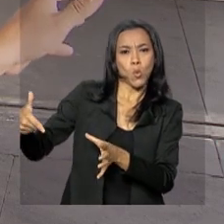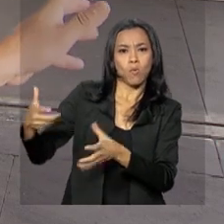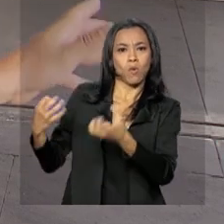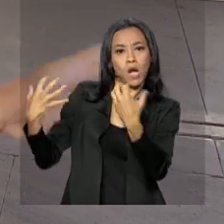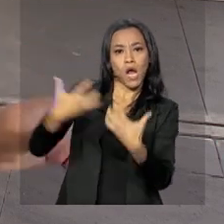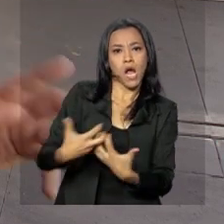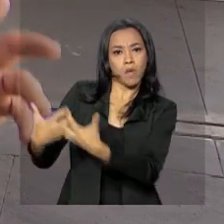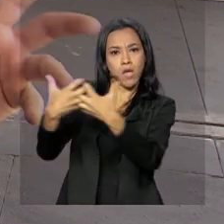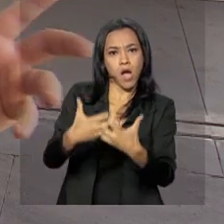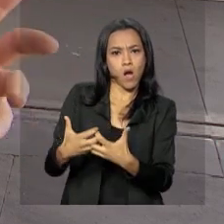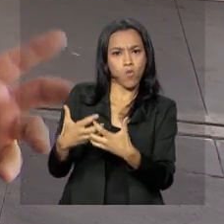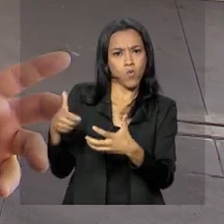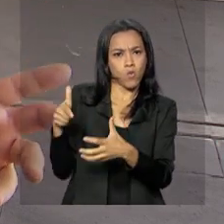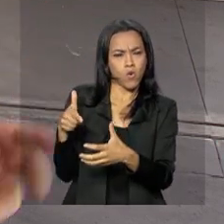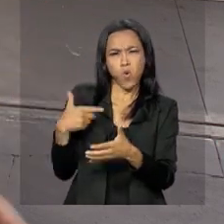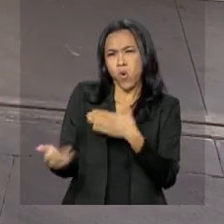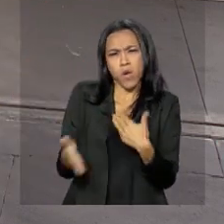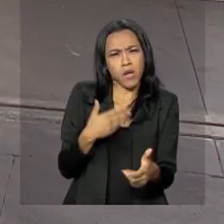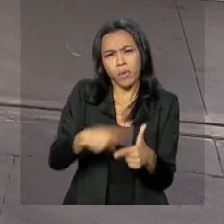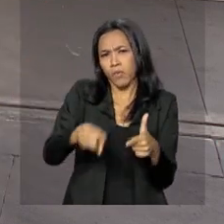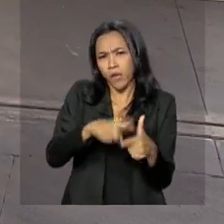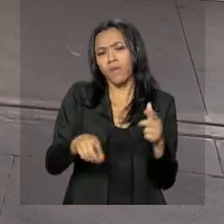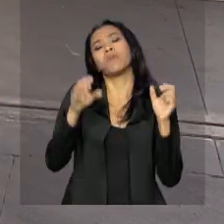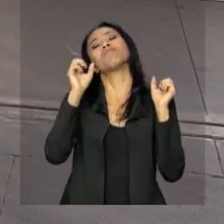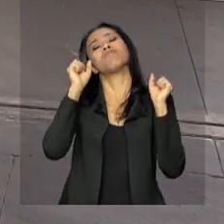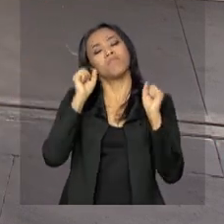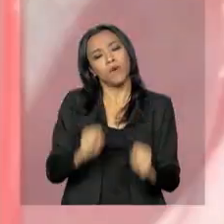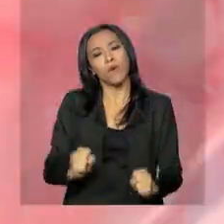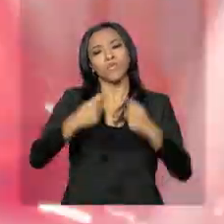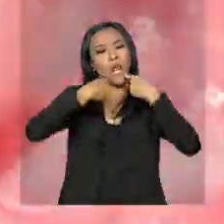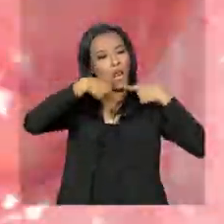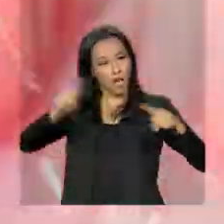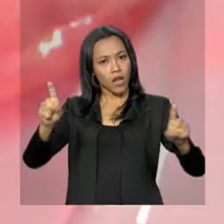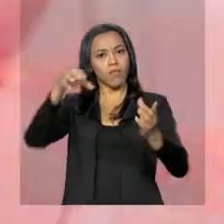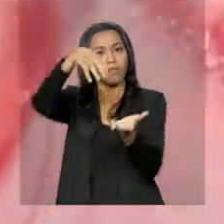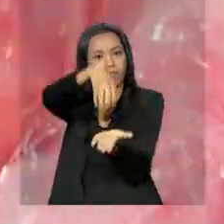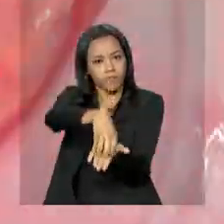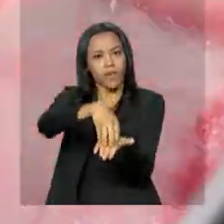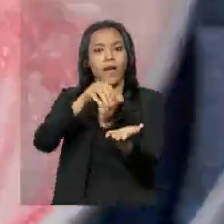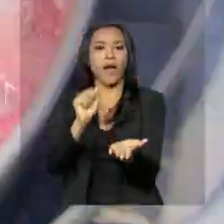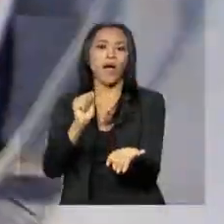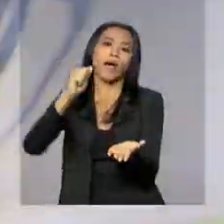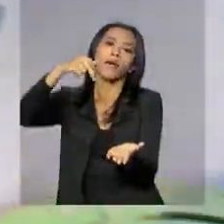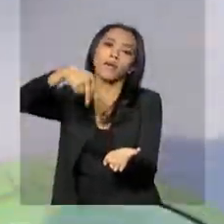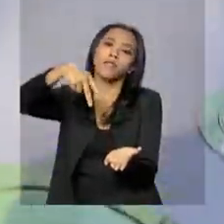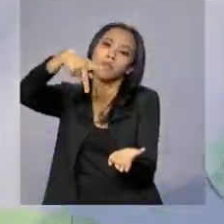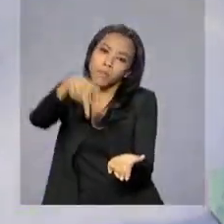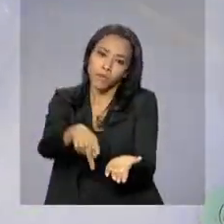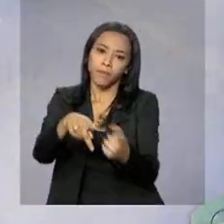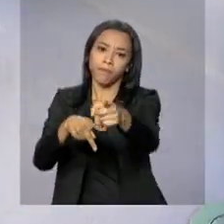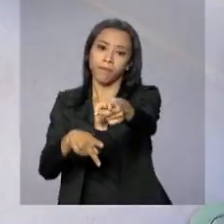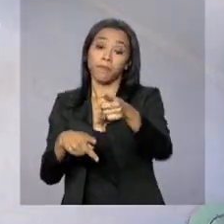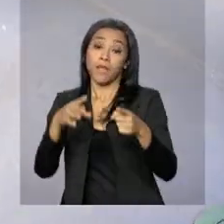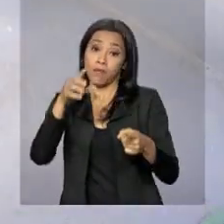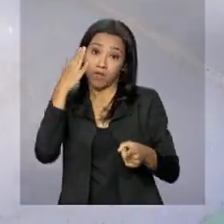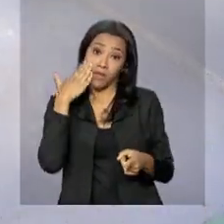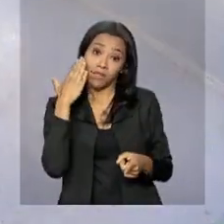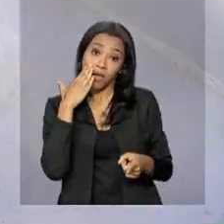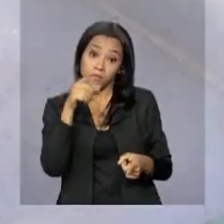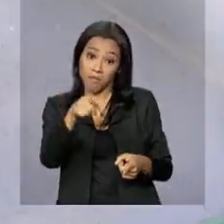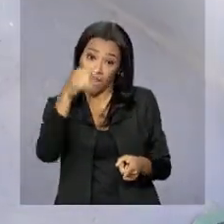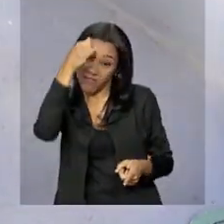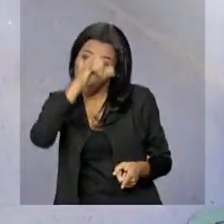estacionado, qualquer anormalidade pode ser denunciada para a ANP. Adotar estratégias para escapar dos combustíveis